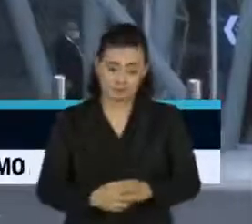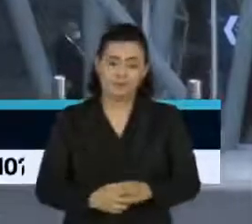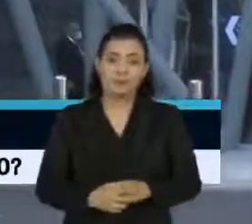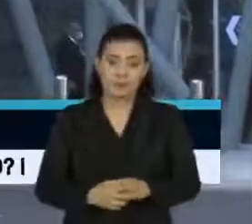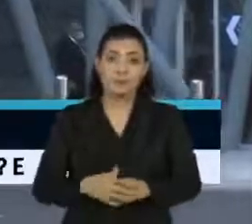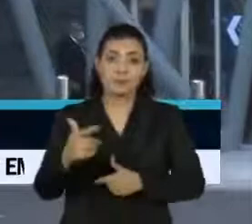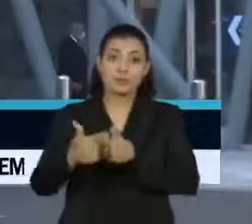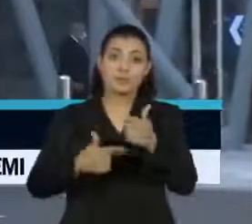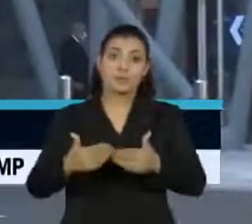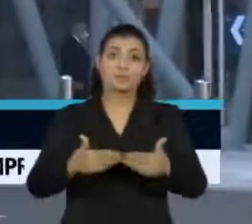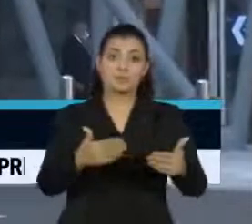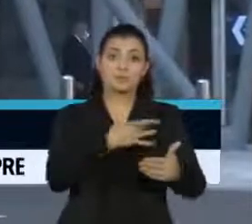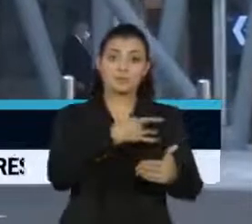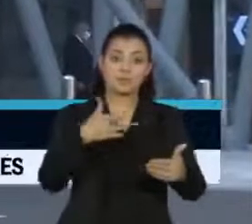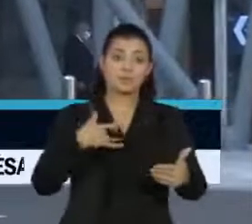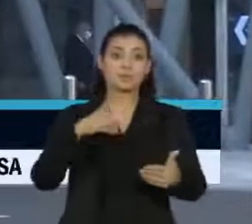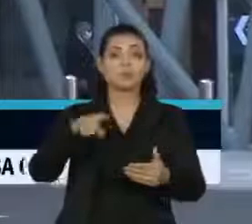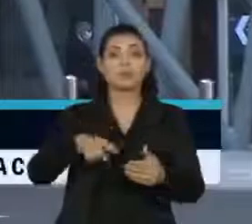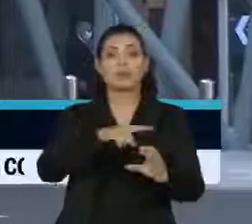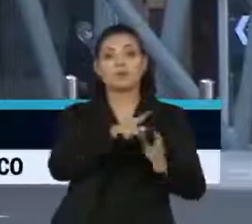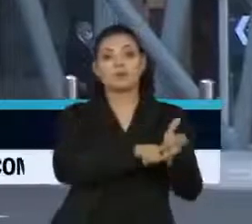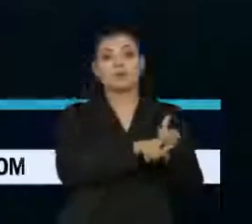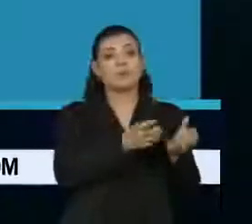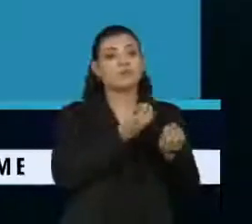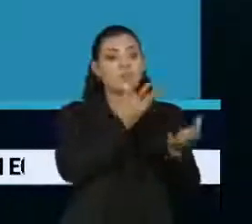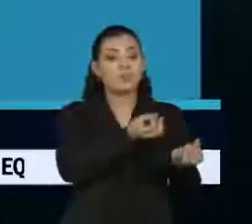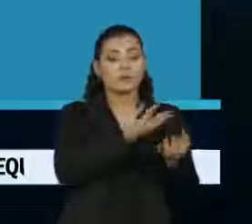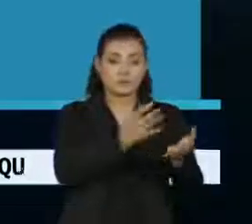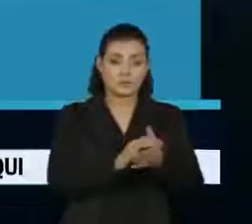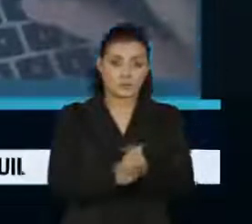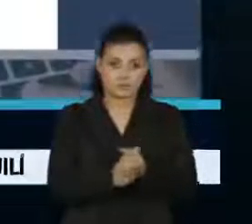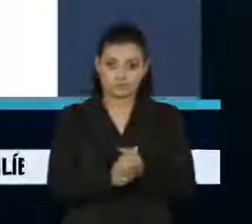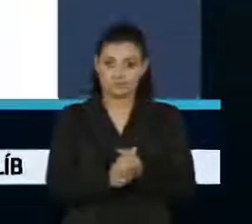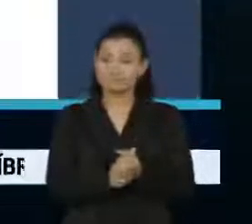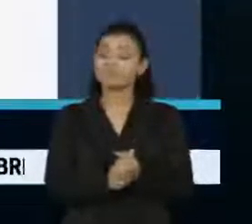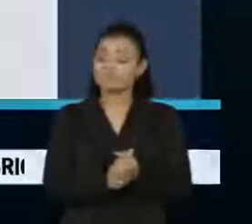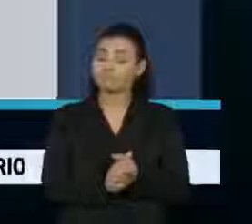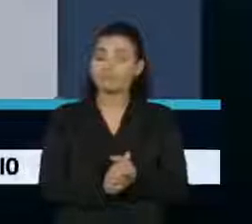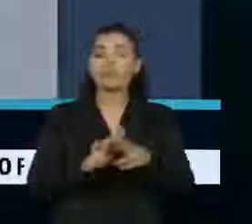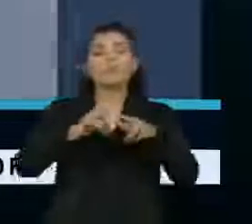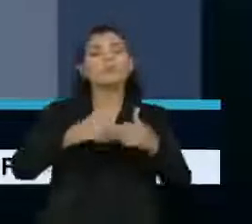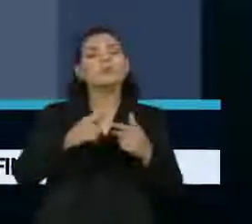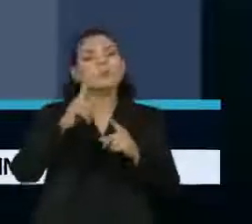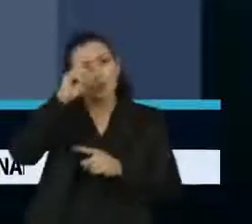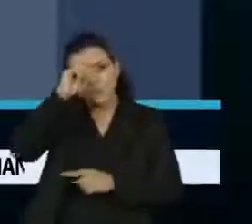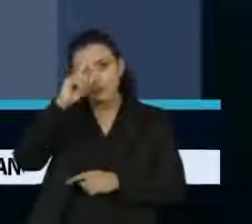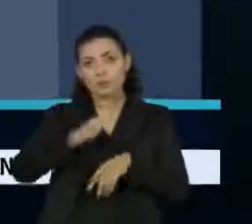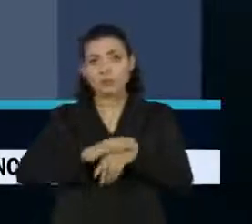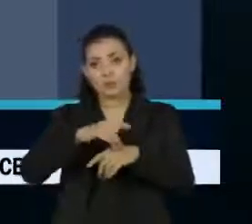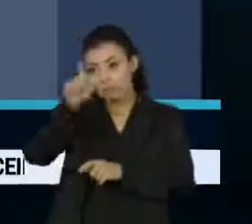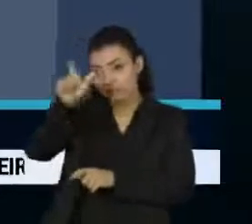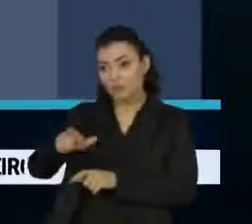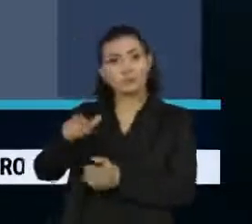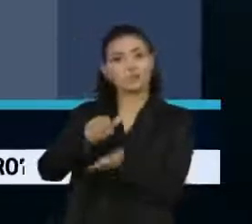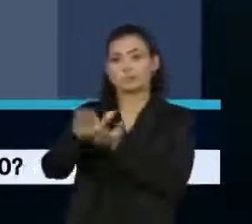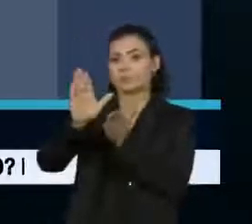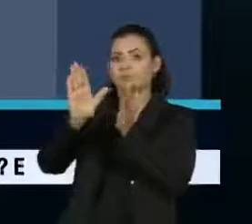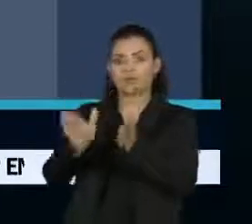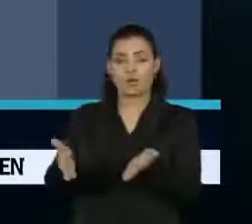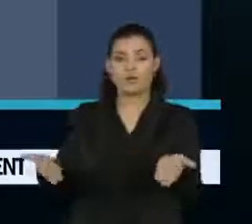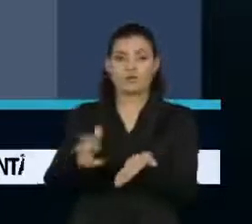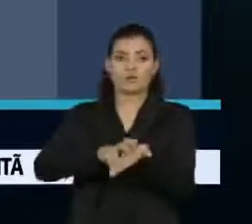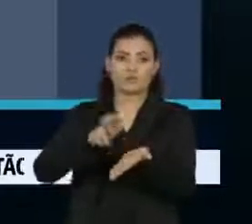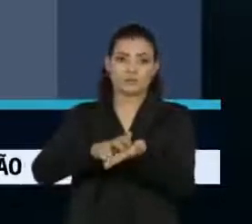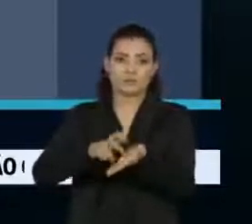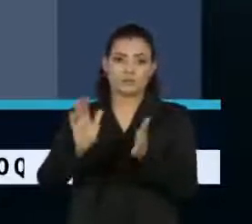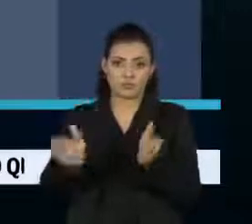atua no Ministério da Saúde como cientista de dados. Em nota, o hospital disse que o colaborador foi desligado hoje